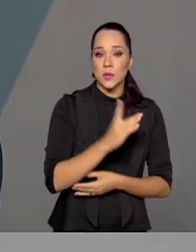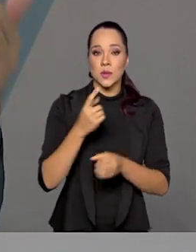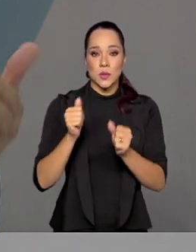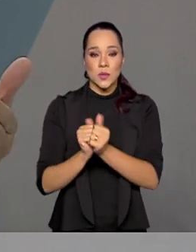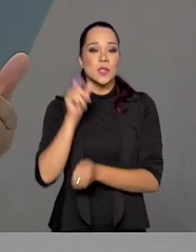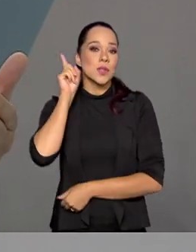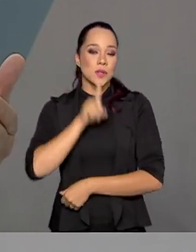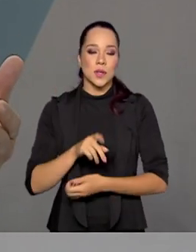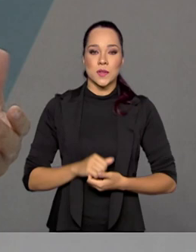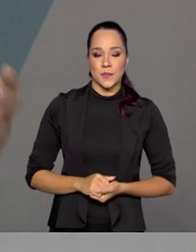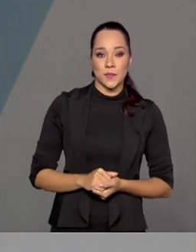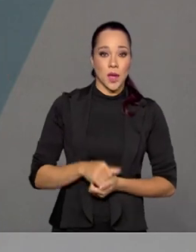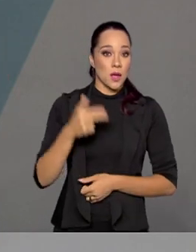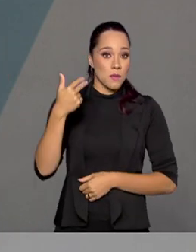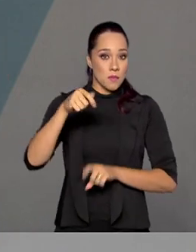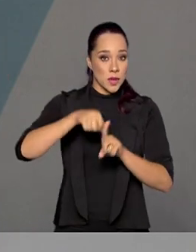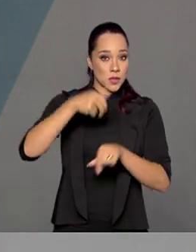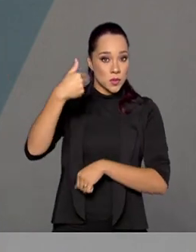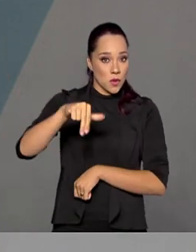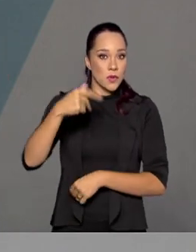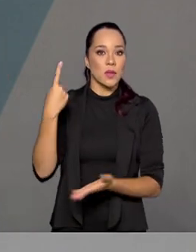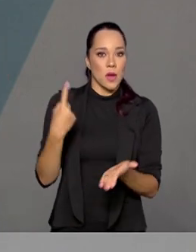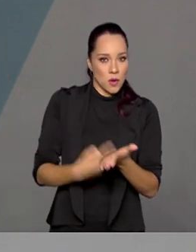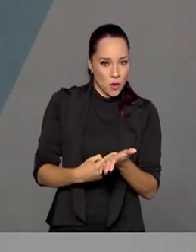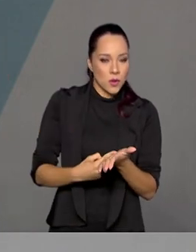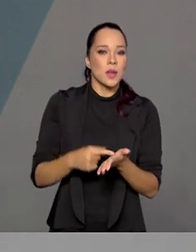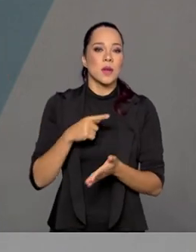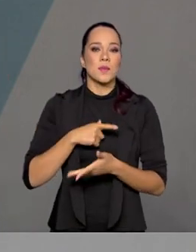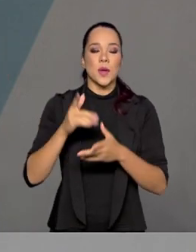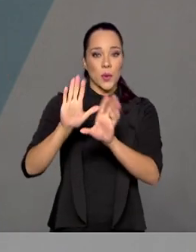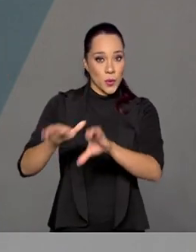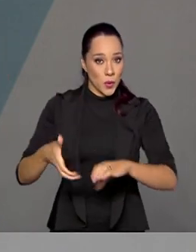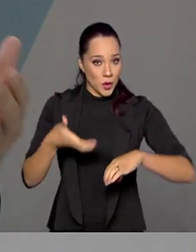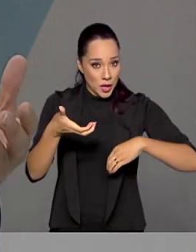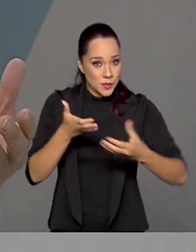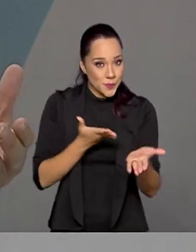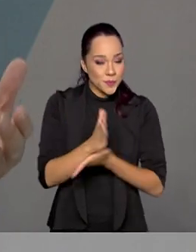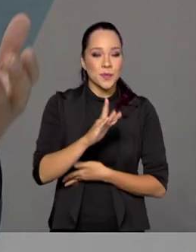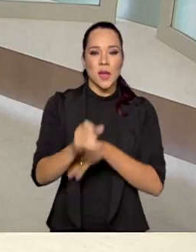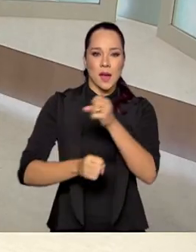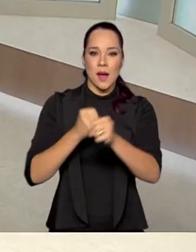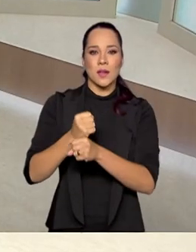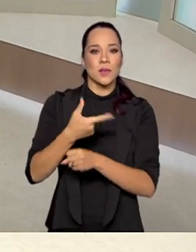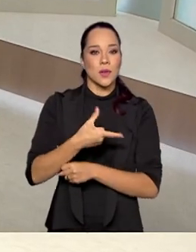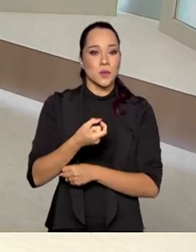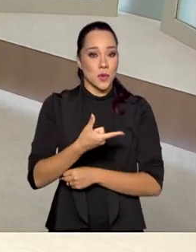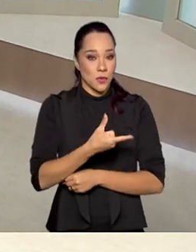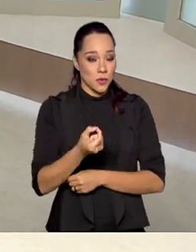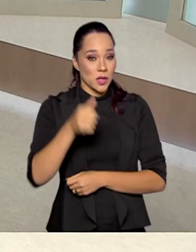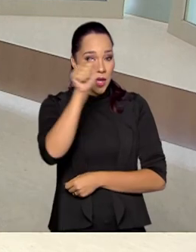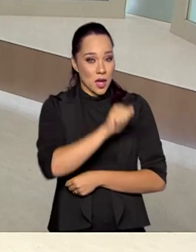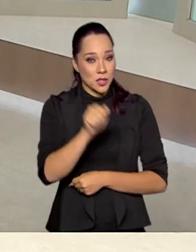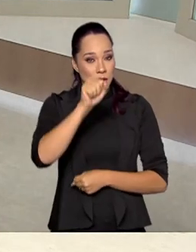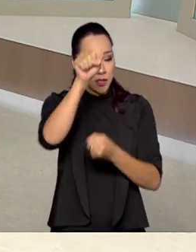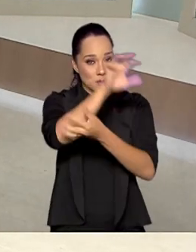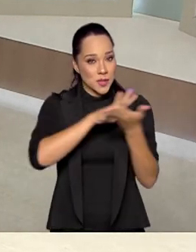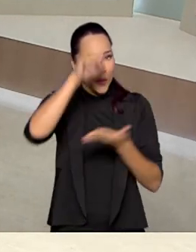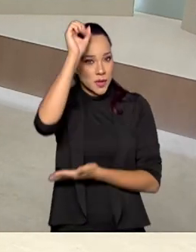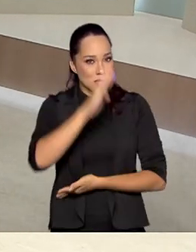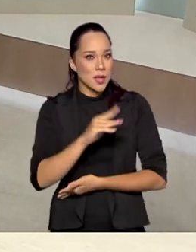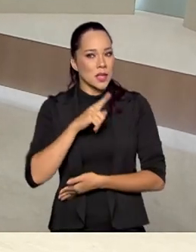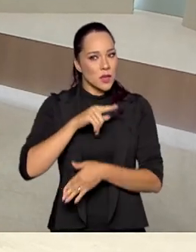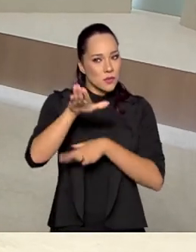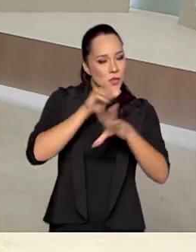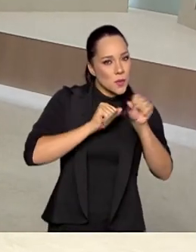Em novembro de 2019, o acordo foi ratificado pelo Congresso Nacional. Em 2020, a Agência Espacial Brasileira fez um